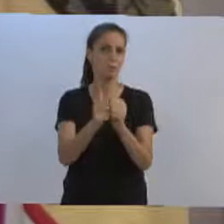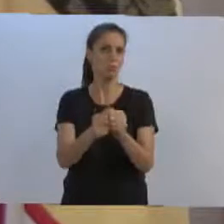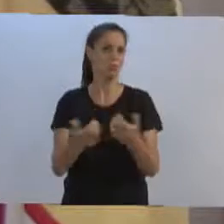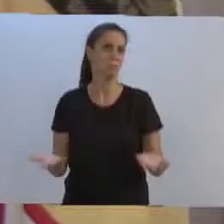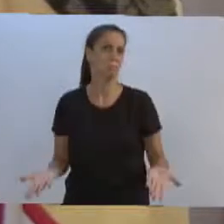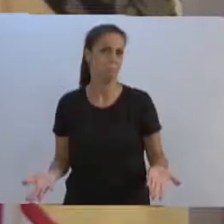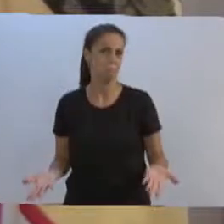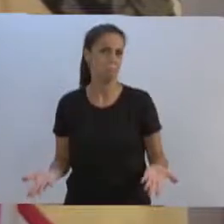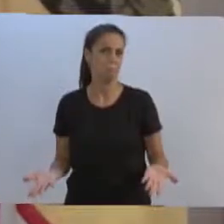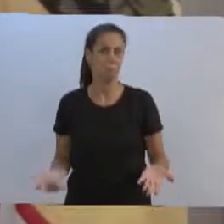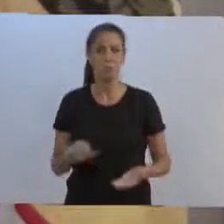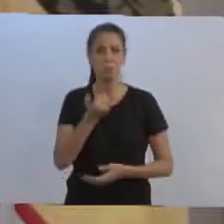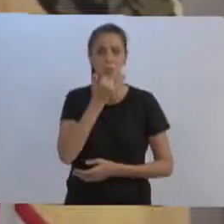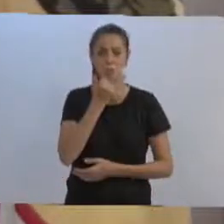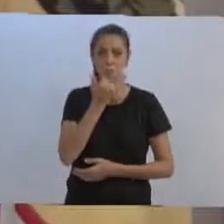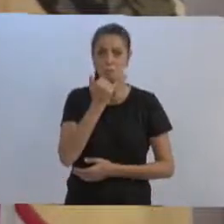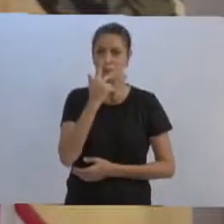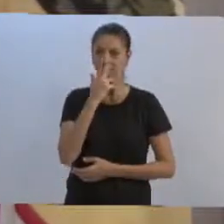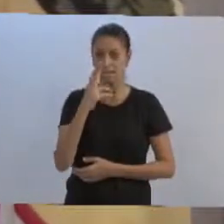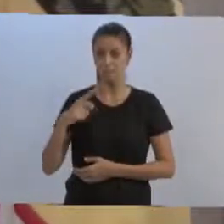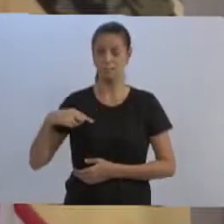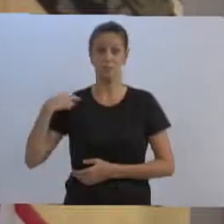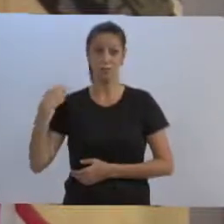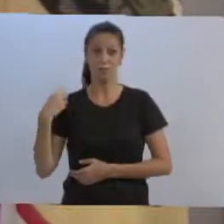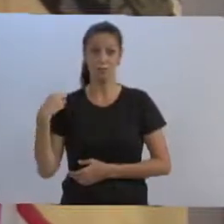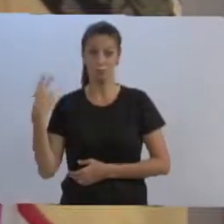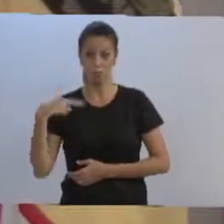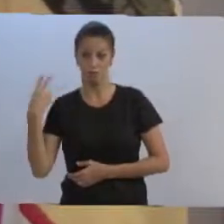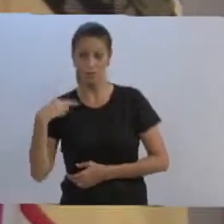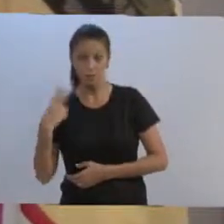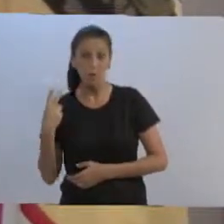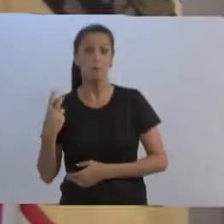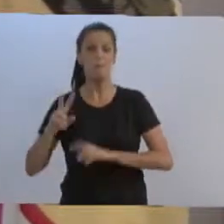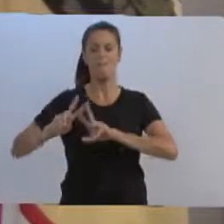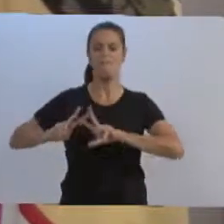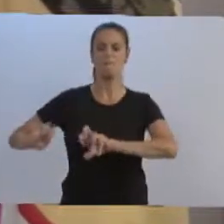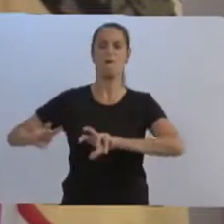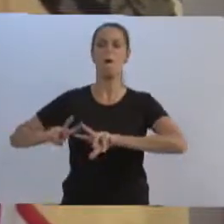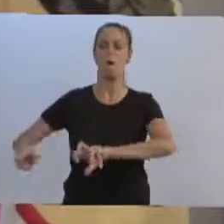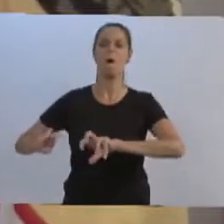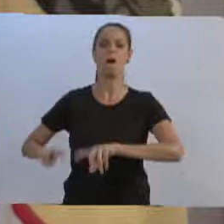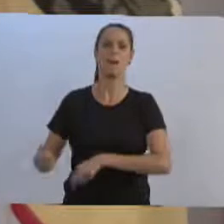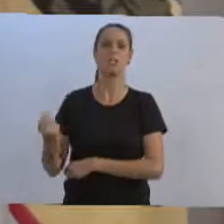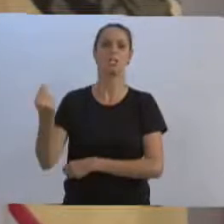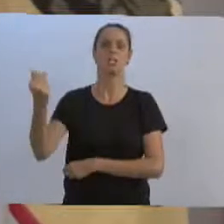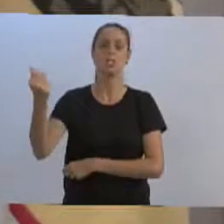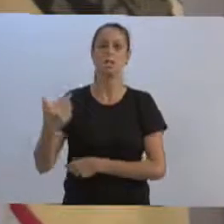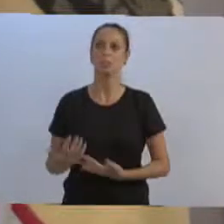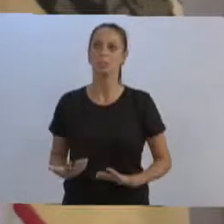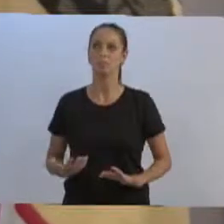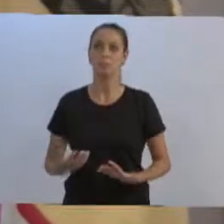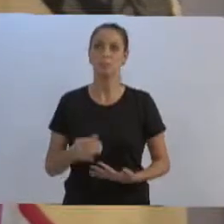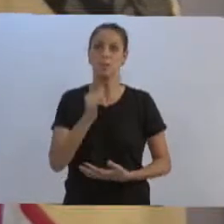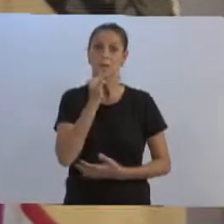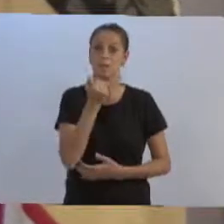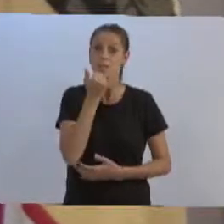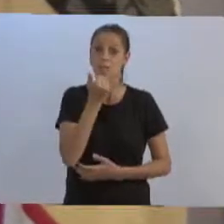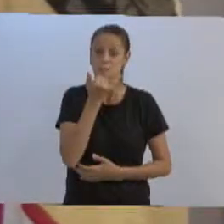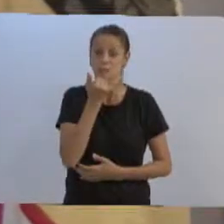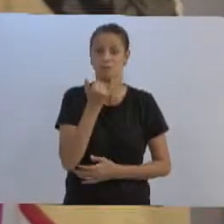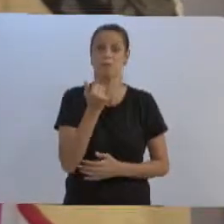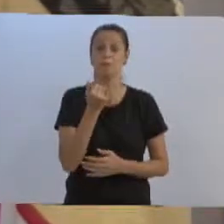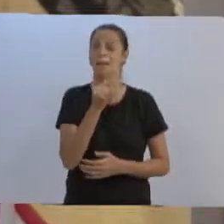Isso é trabalhar para a comunidade ou é sugar a comunidade? Isso que tem que fazer essa filmagem é o nosso assessor.